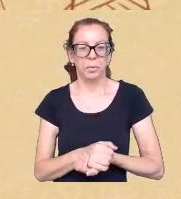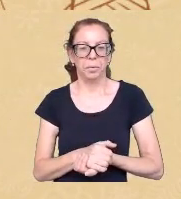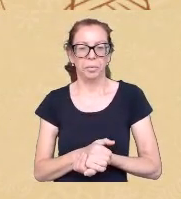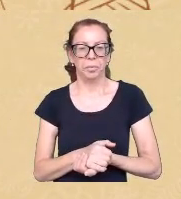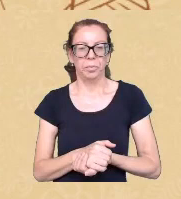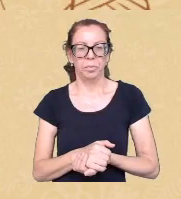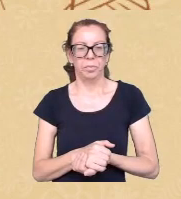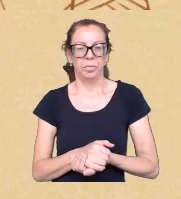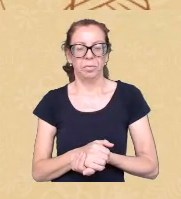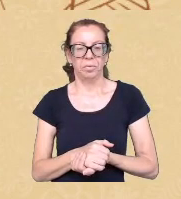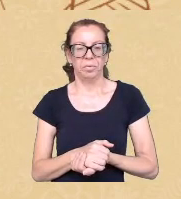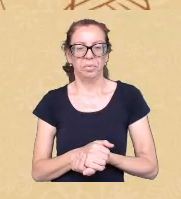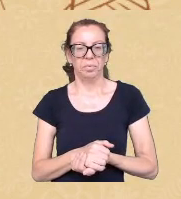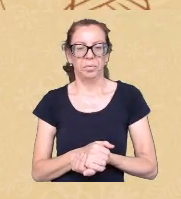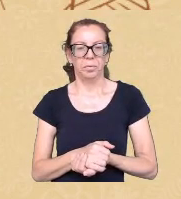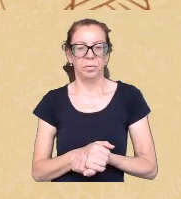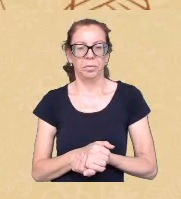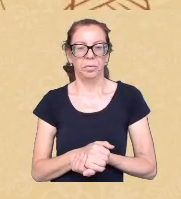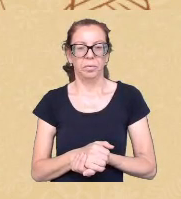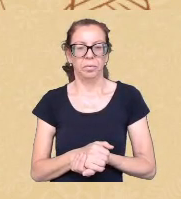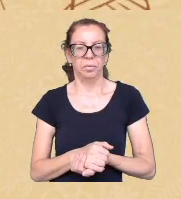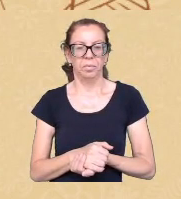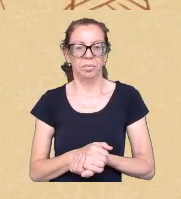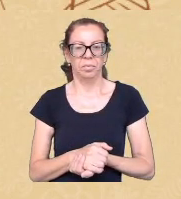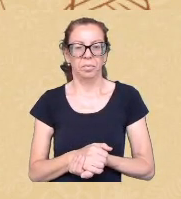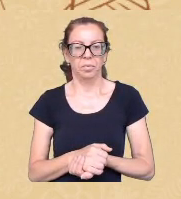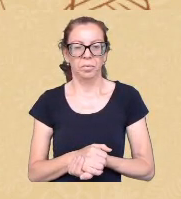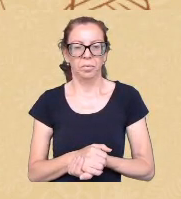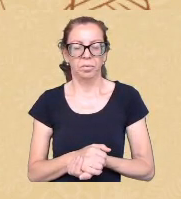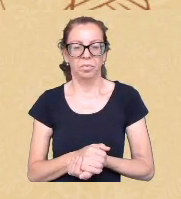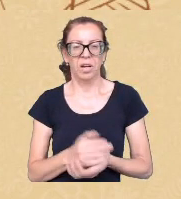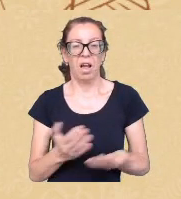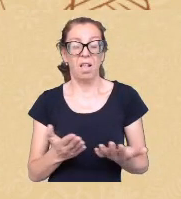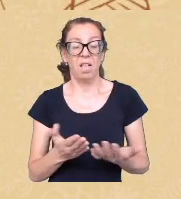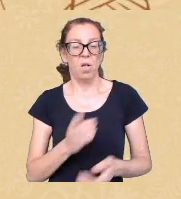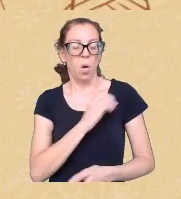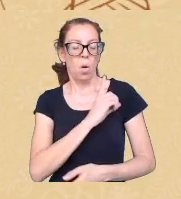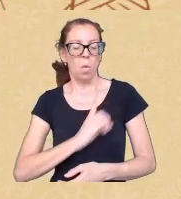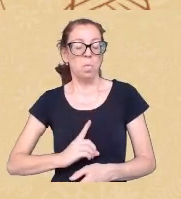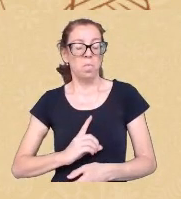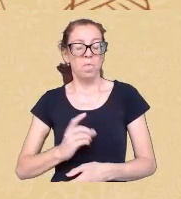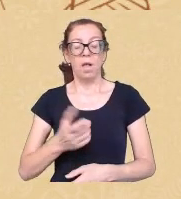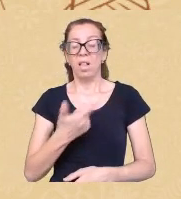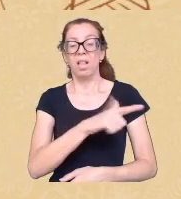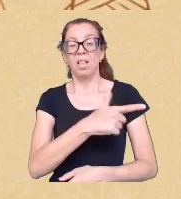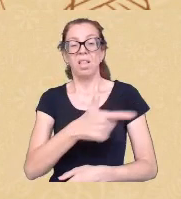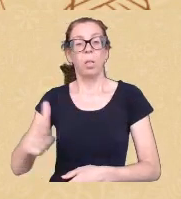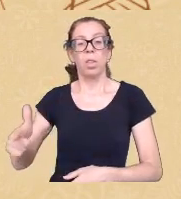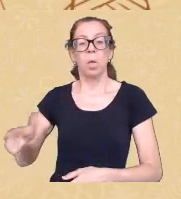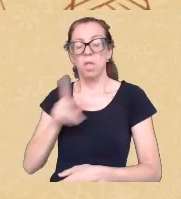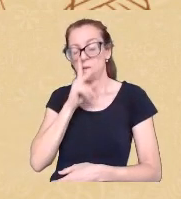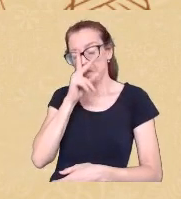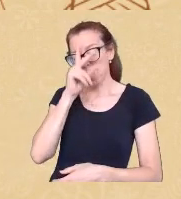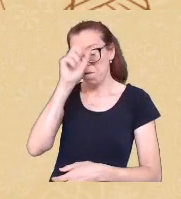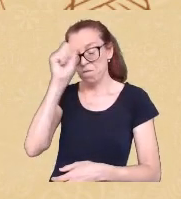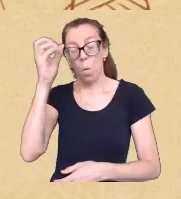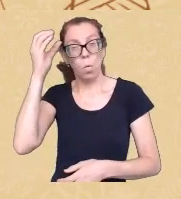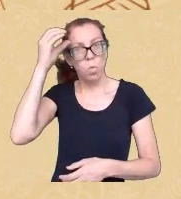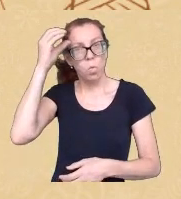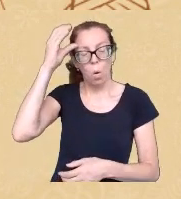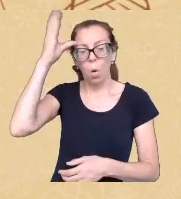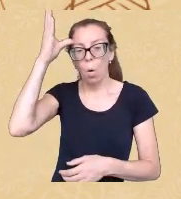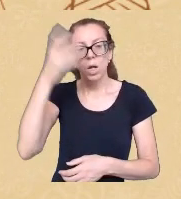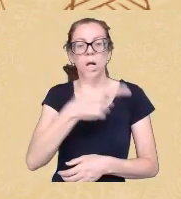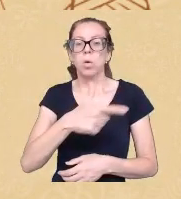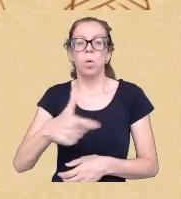sujeição muitas das vezes não tem força ou não tem consciência ou passa pelo processo